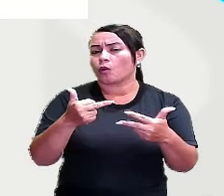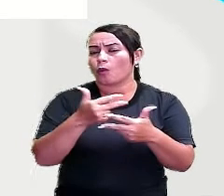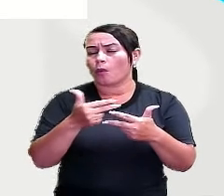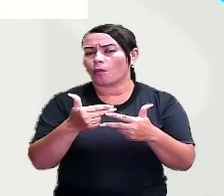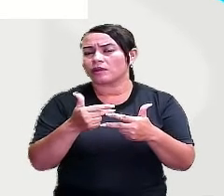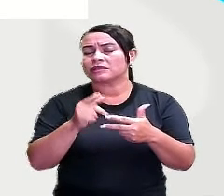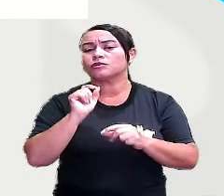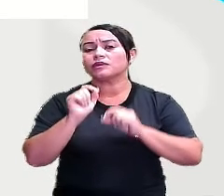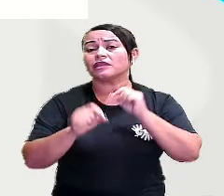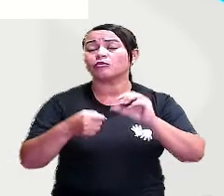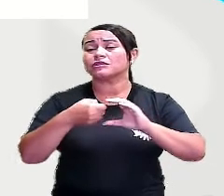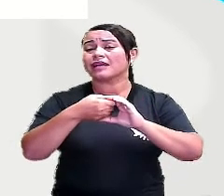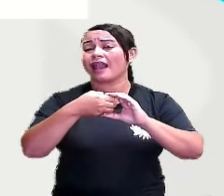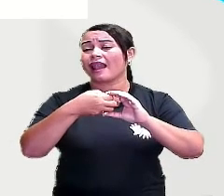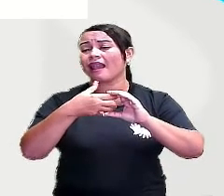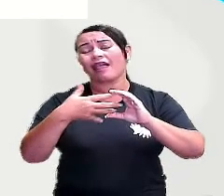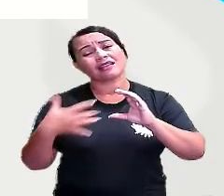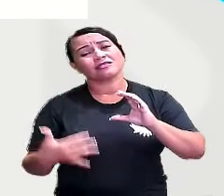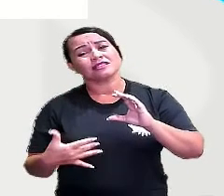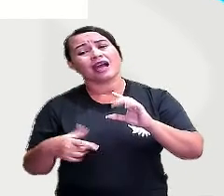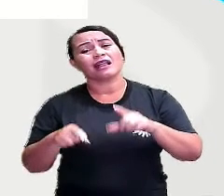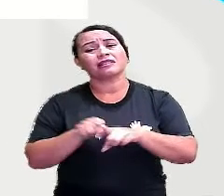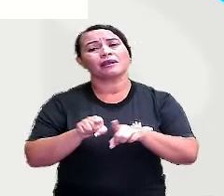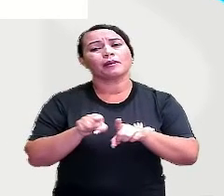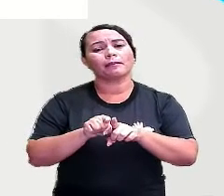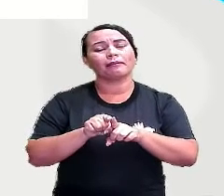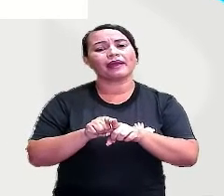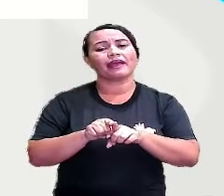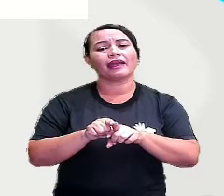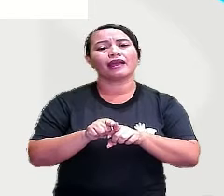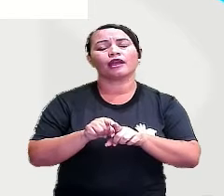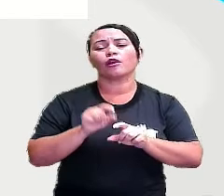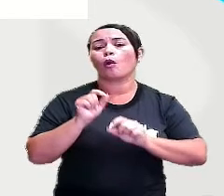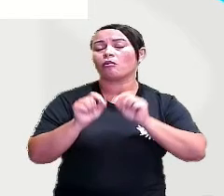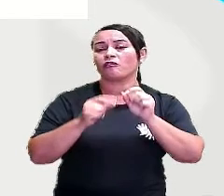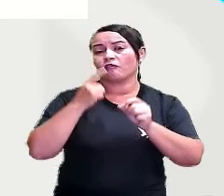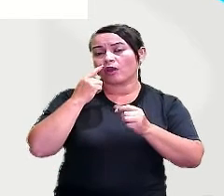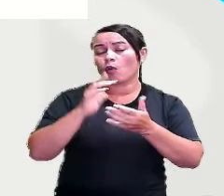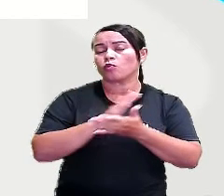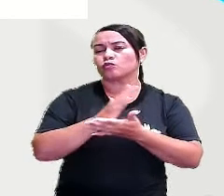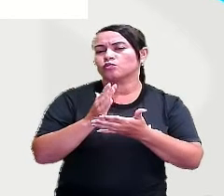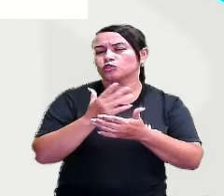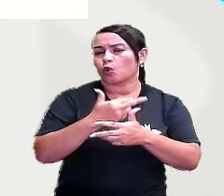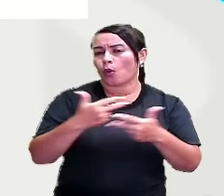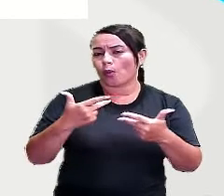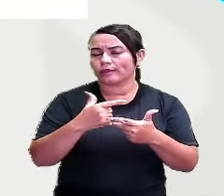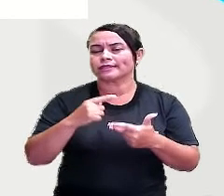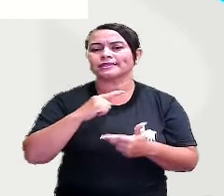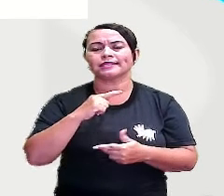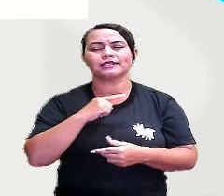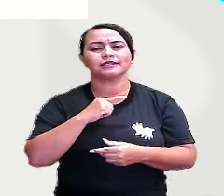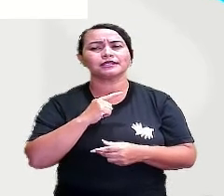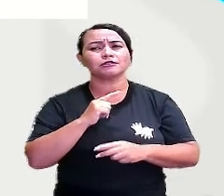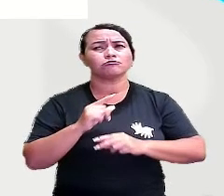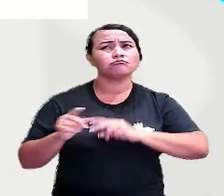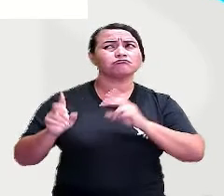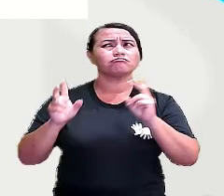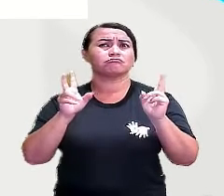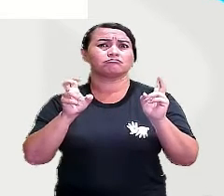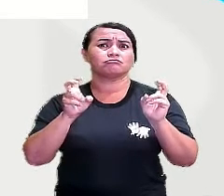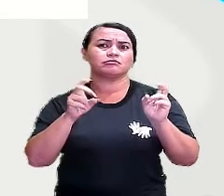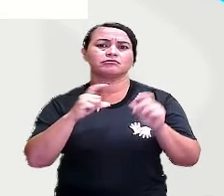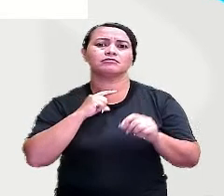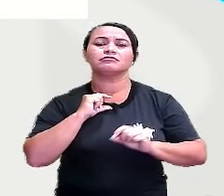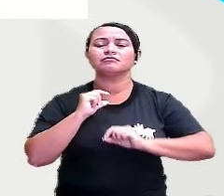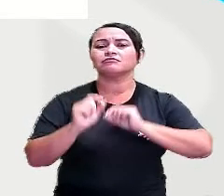classificar elas, né? Então, hoje nós vamos classificar eventos envolvendo o acaso, com